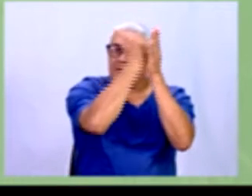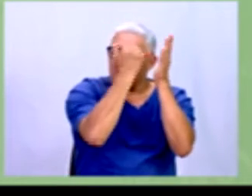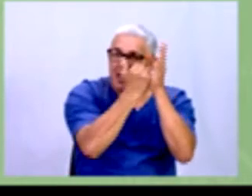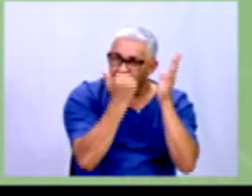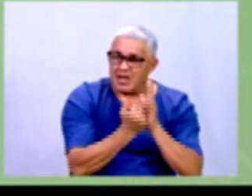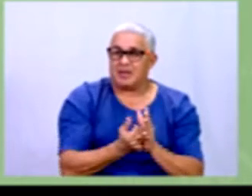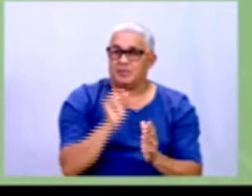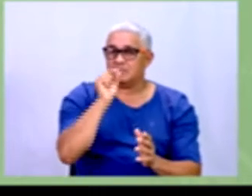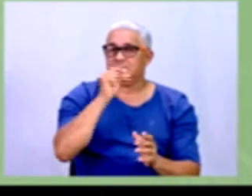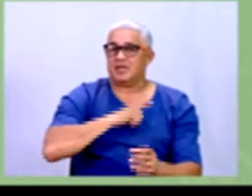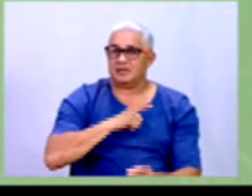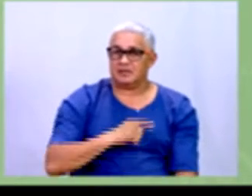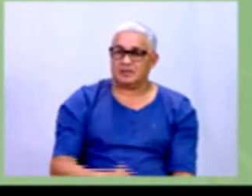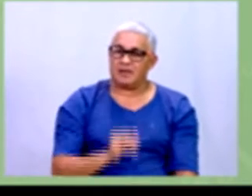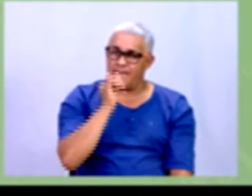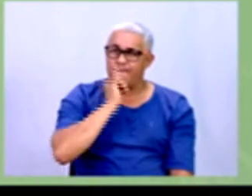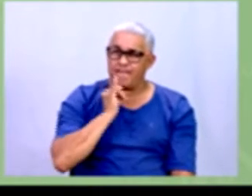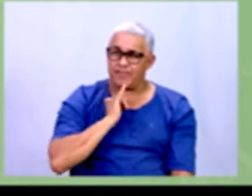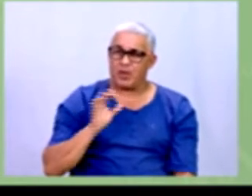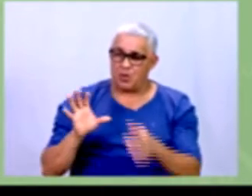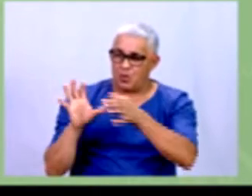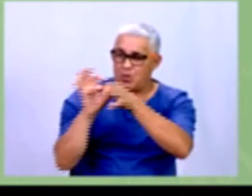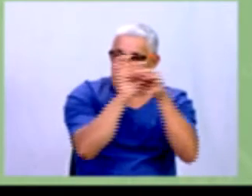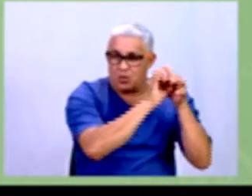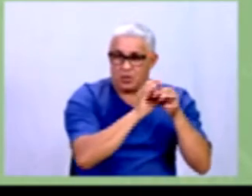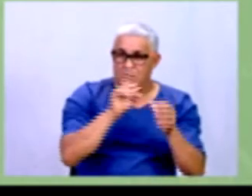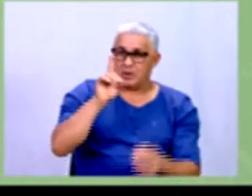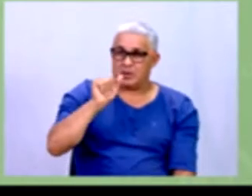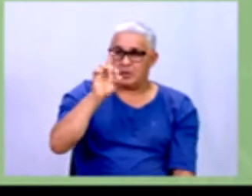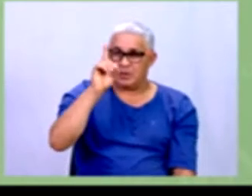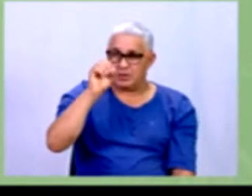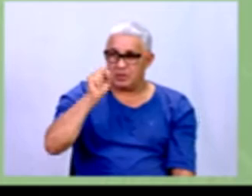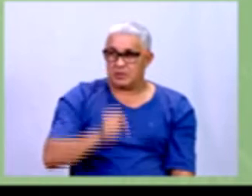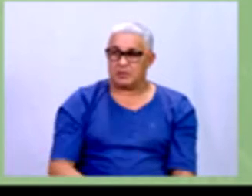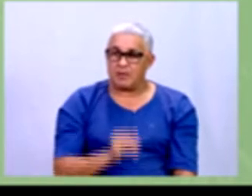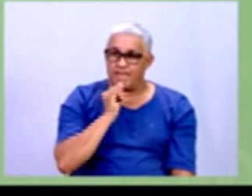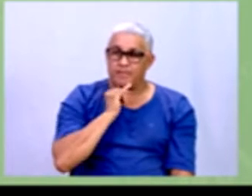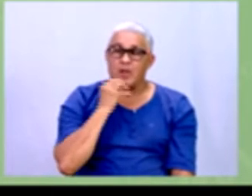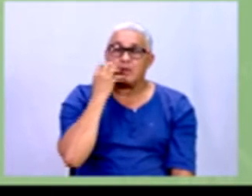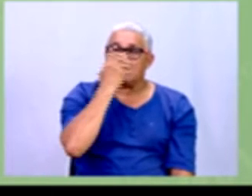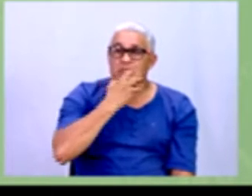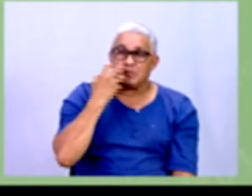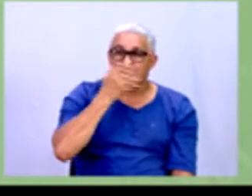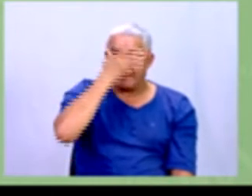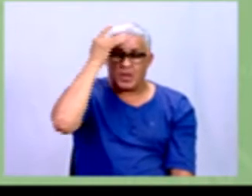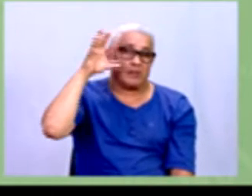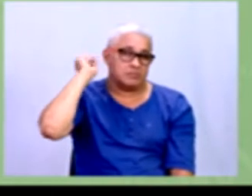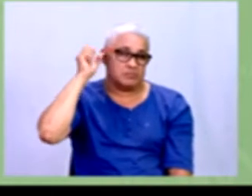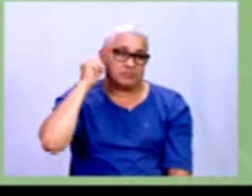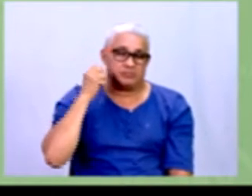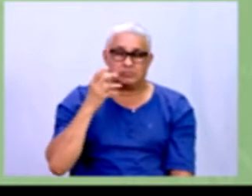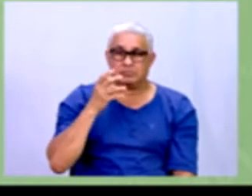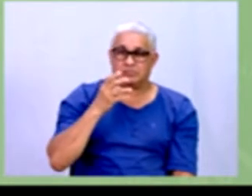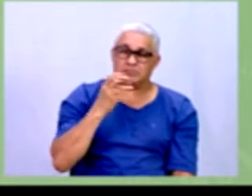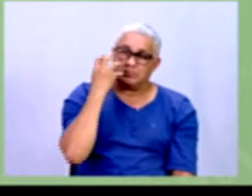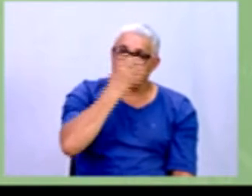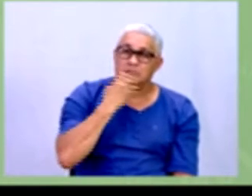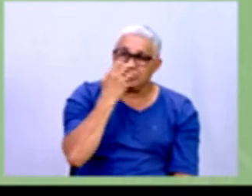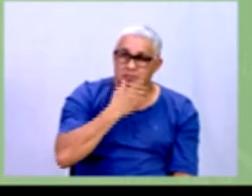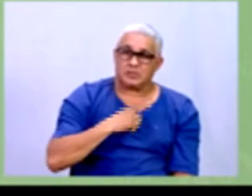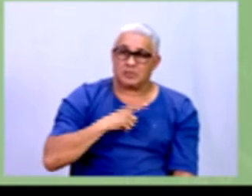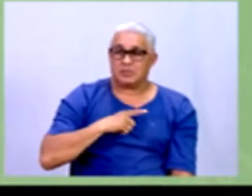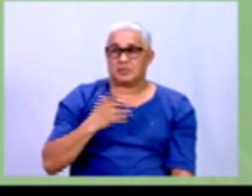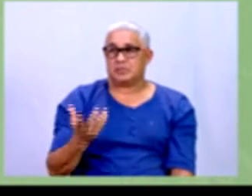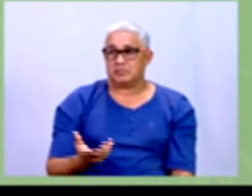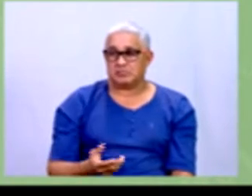Então, o a gente tem aqui? Um exemplo de conjunto de dados. Preferência musical dos ouvintes de uma rádio, né? Então, vai ter lá.